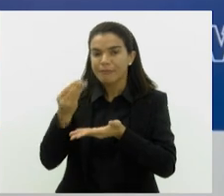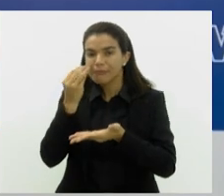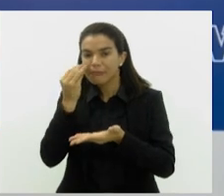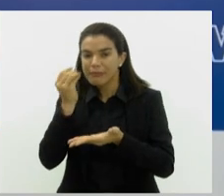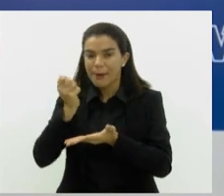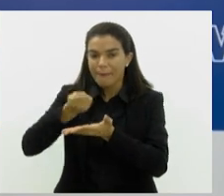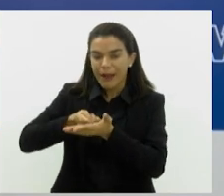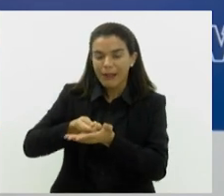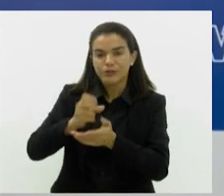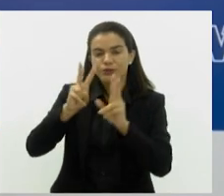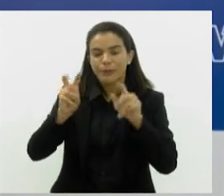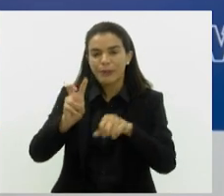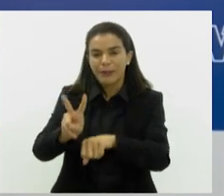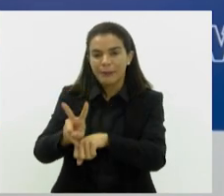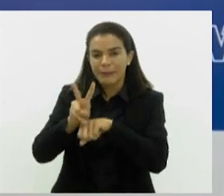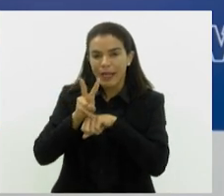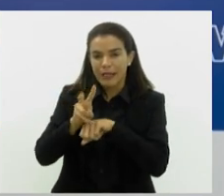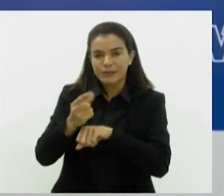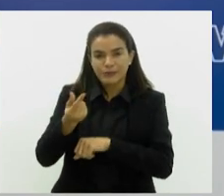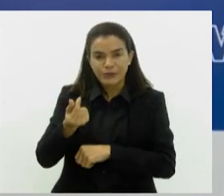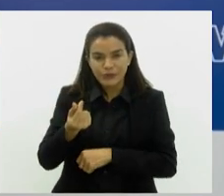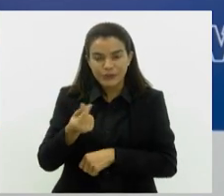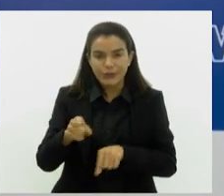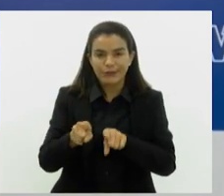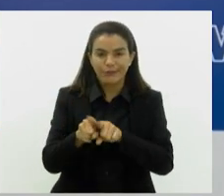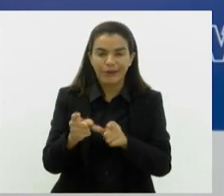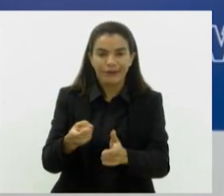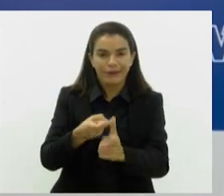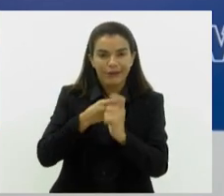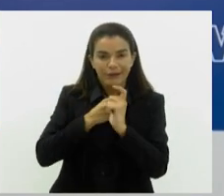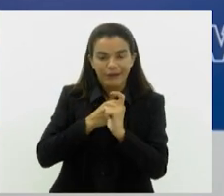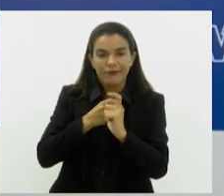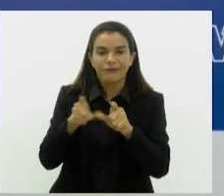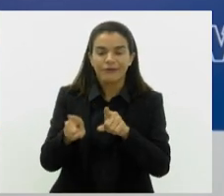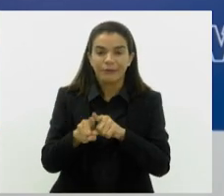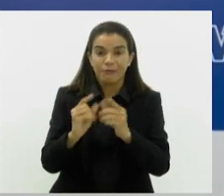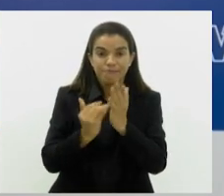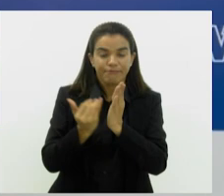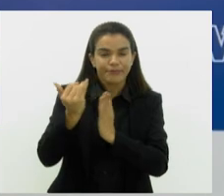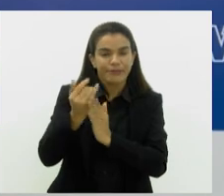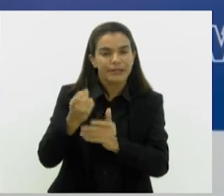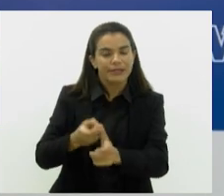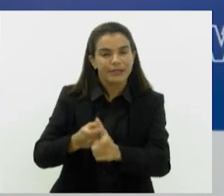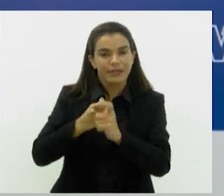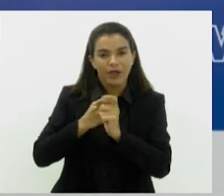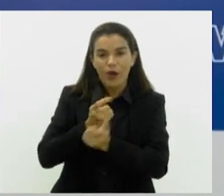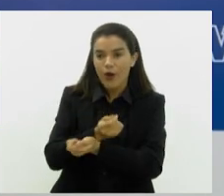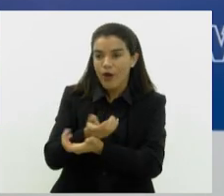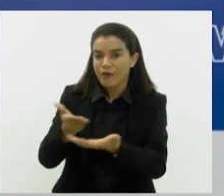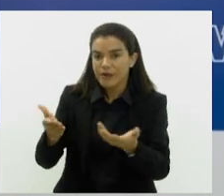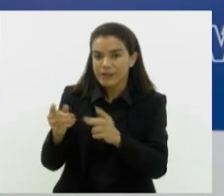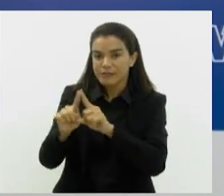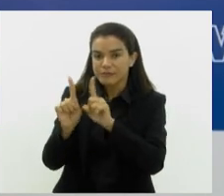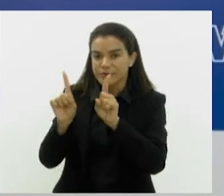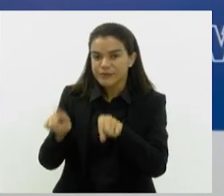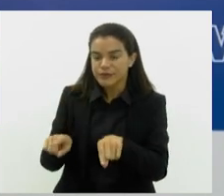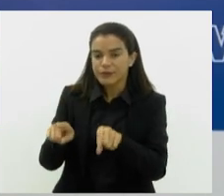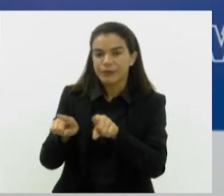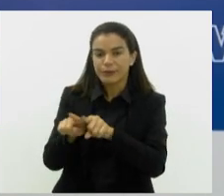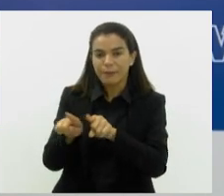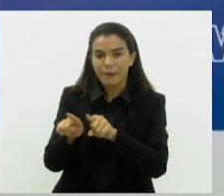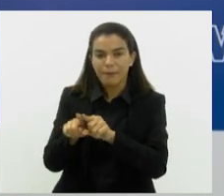empréstimos consignados, situações de endividamento e superendividamento, oferecendo para esses servidores as